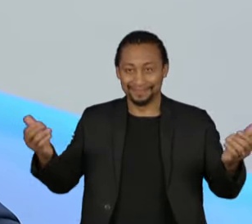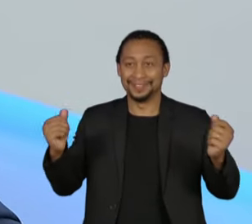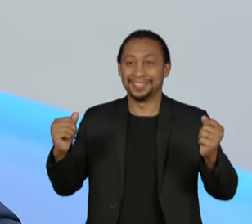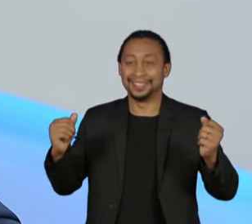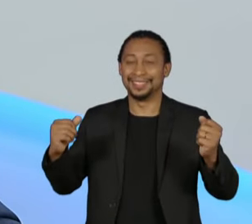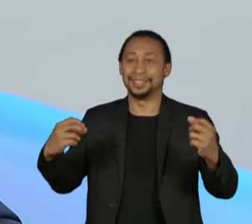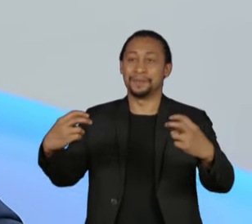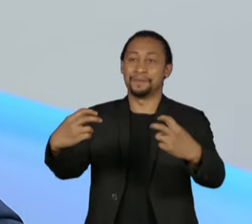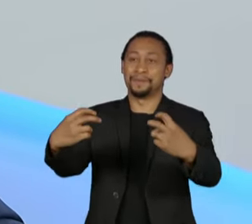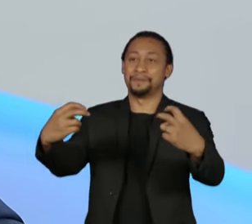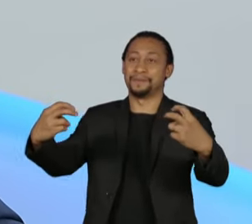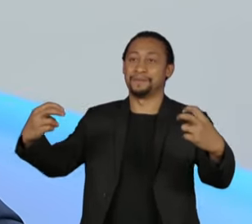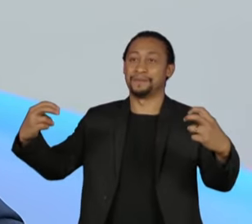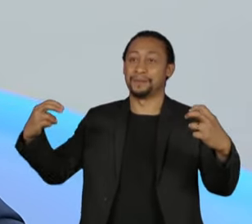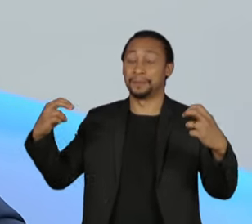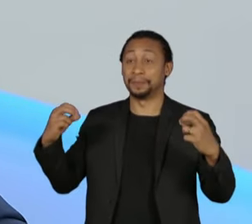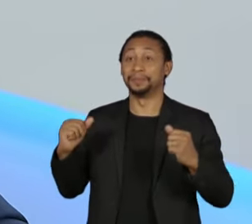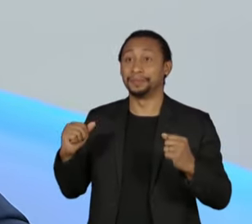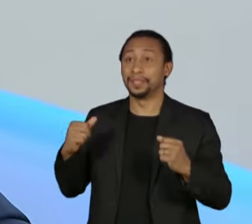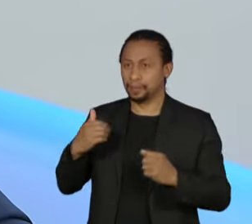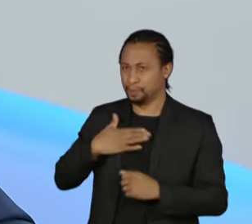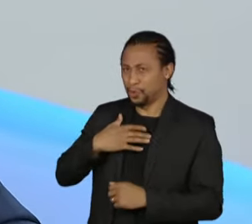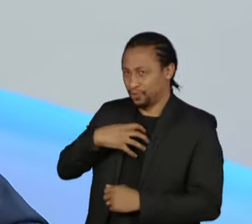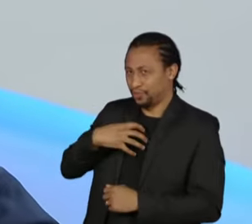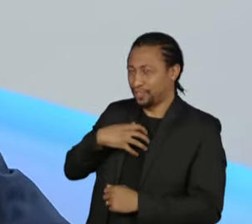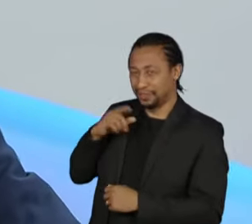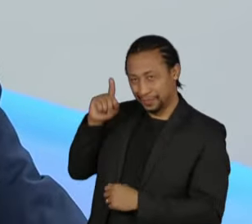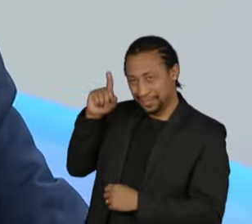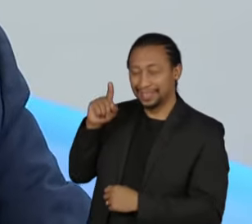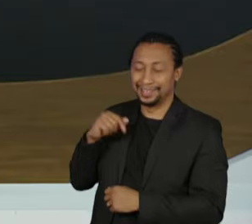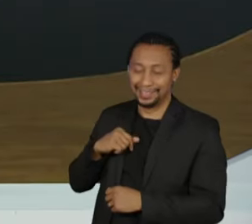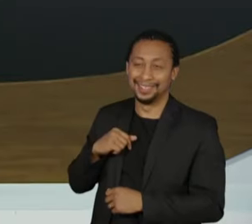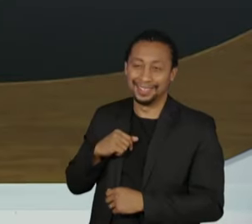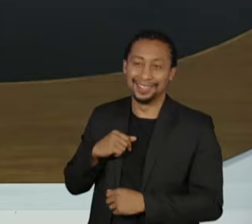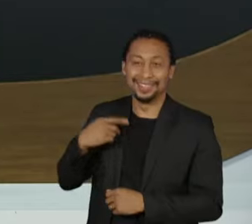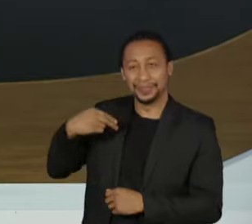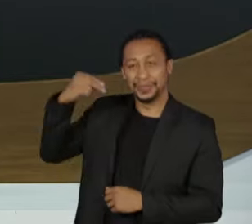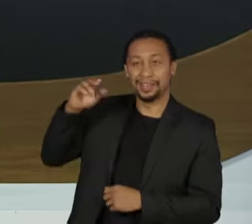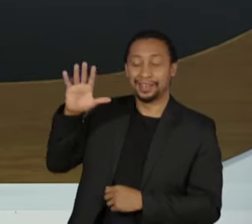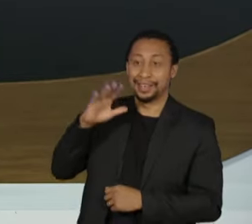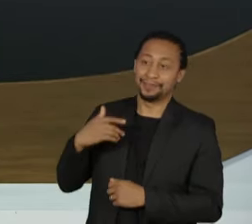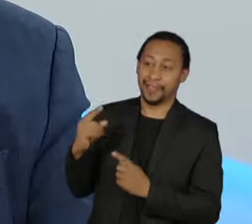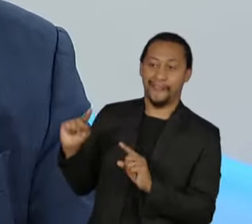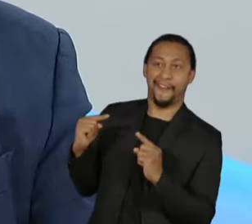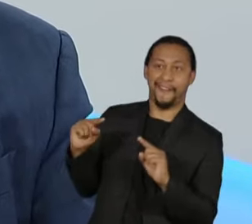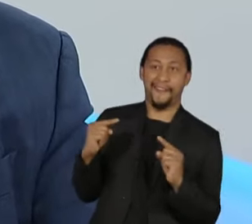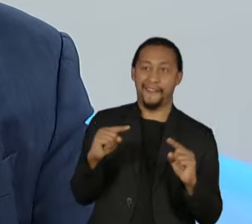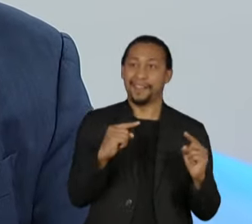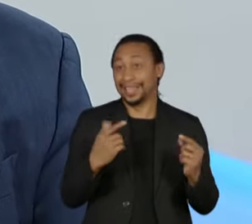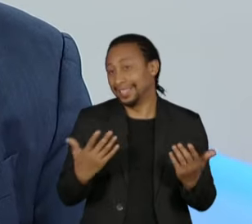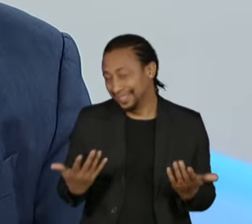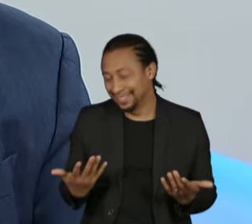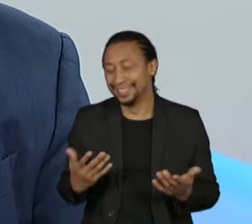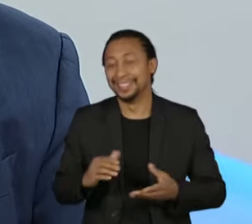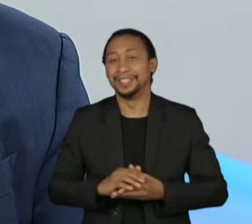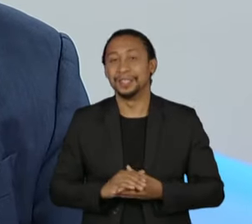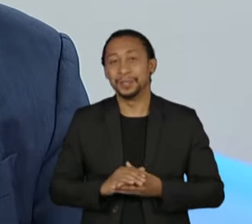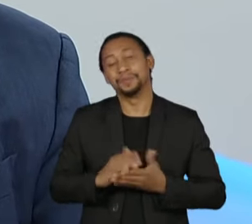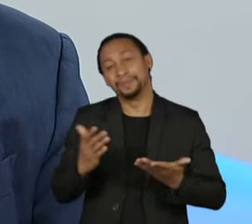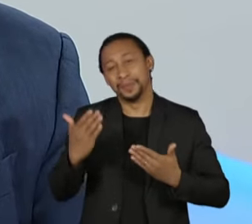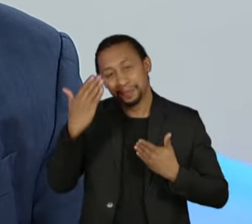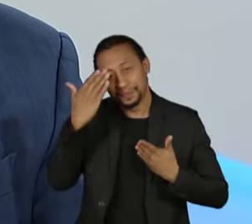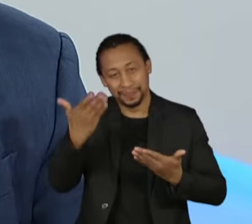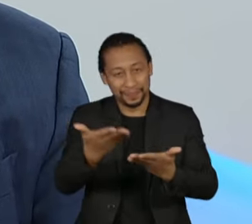aqui, como a gente diz lá no Nordeste, me aperreando aqui nessa noite. Saudar também aqui os amigos que também me